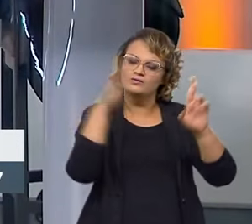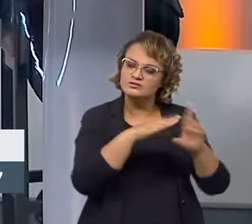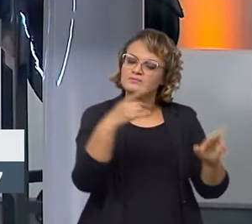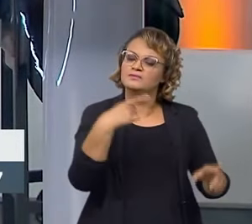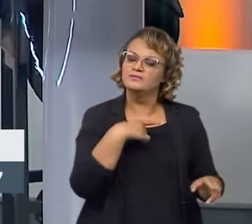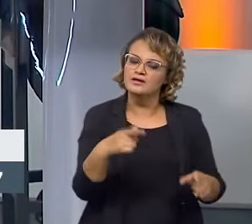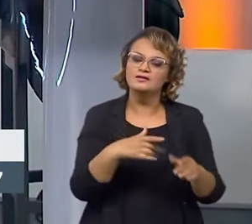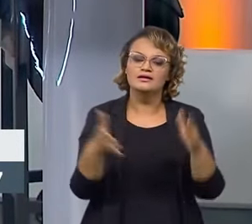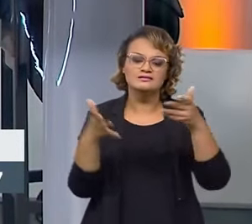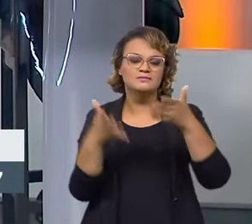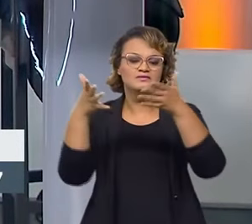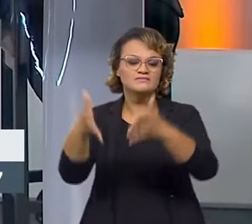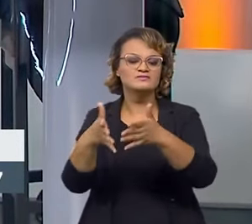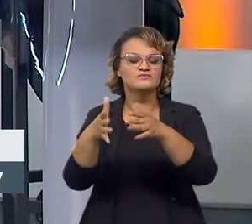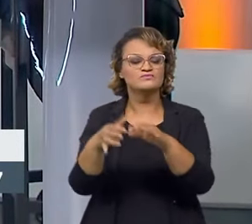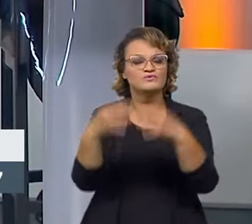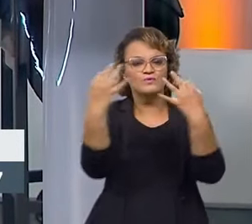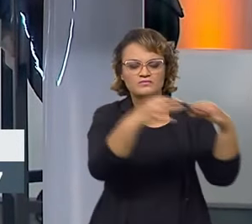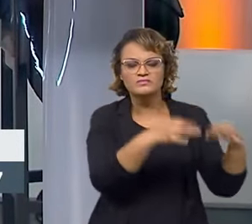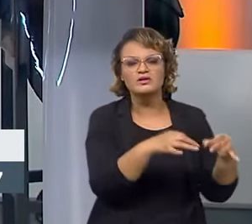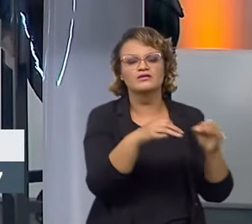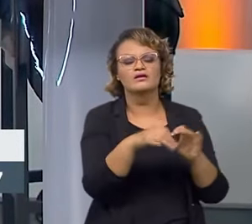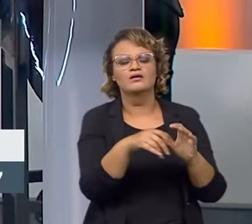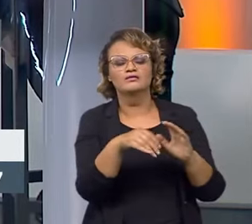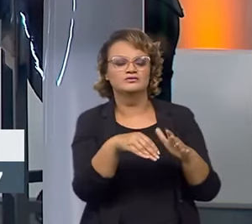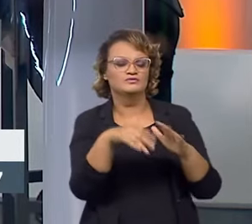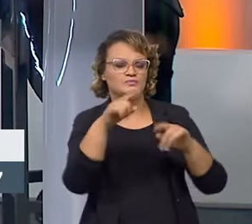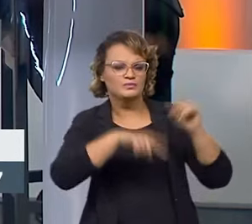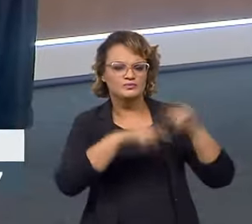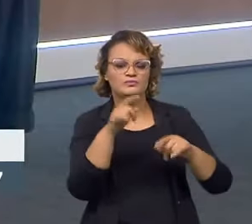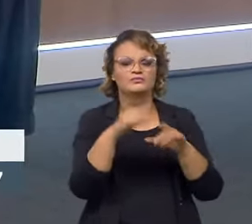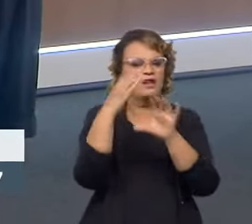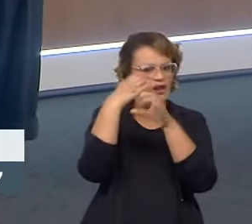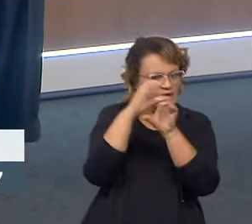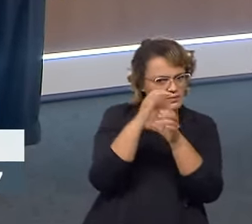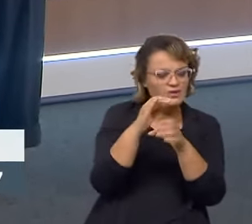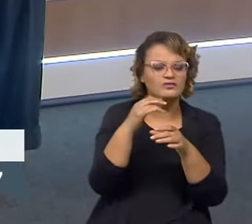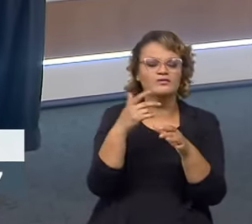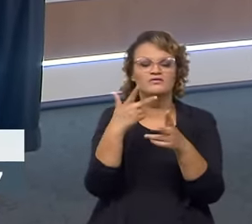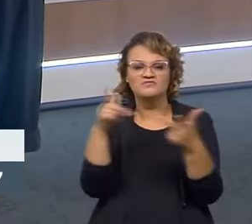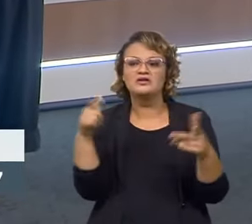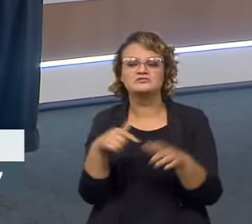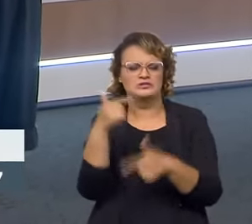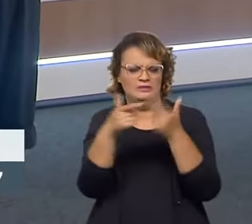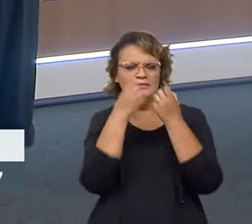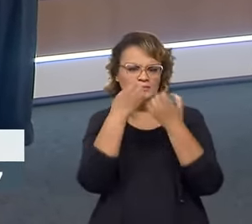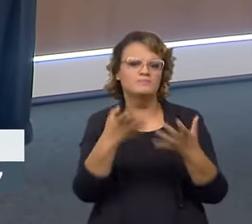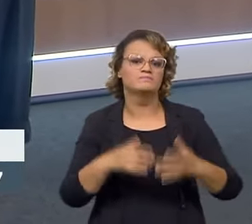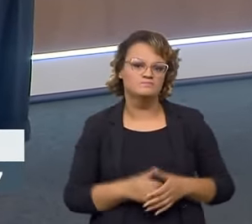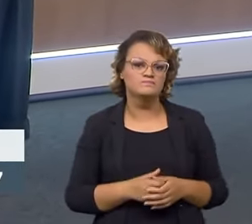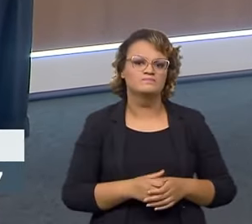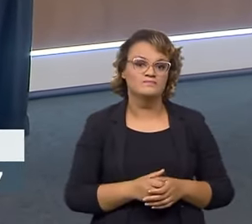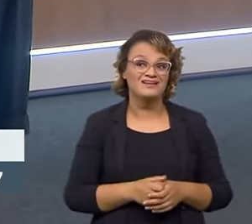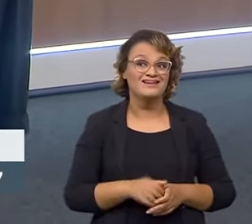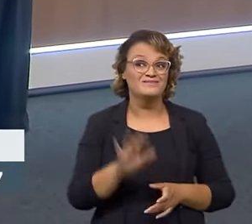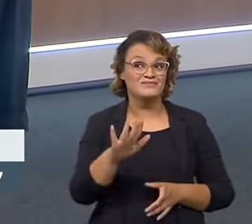Essa parte de certificação de produtos, os laboratórios, tudo isso nós temos muito bem funcionando. Qual é o nosso grande desafio hoje?